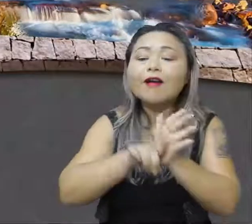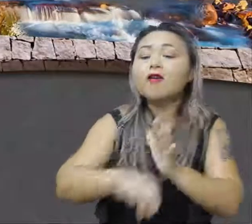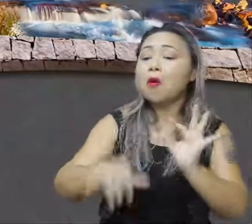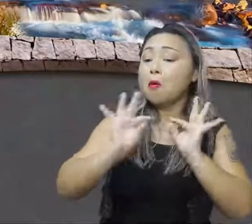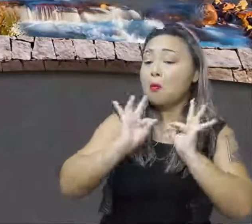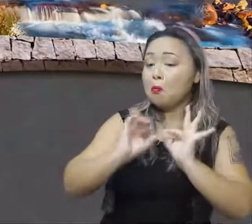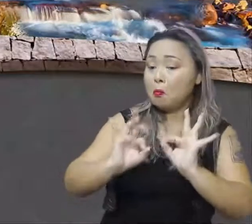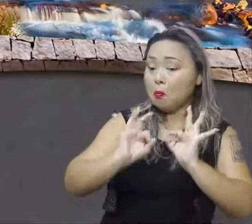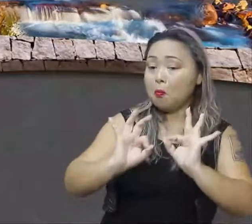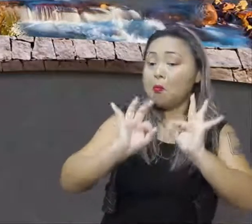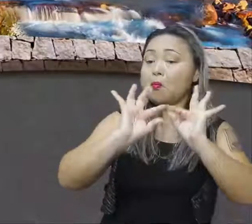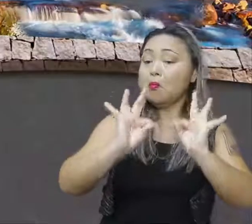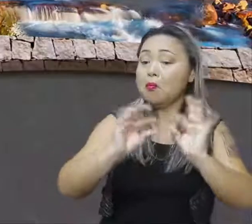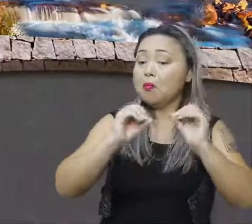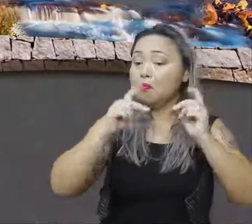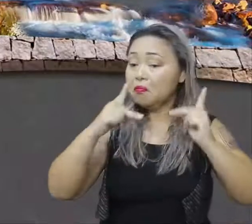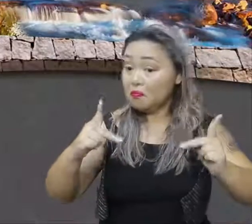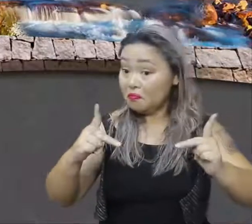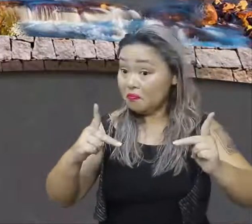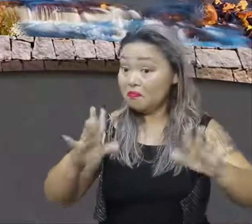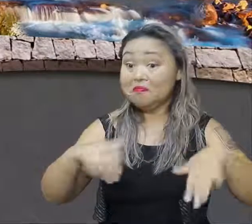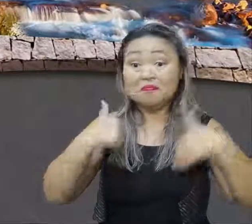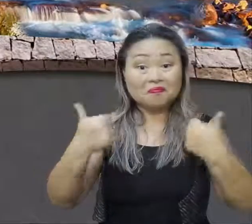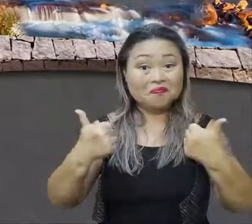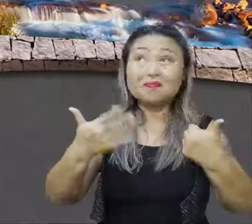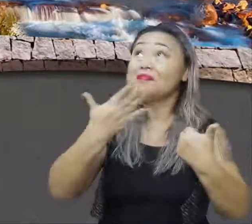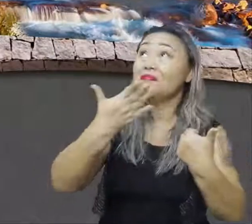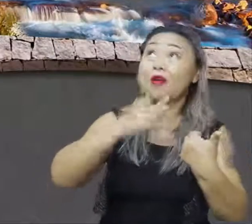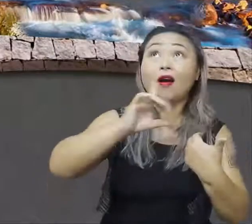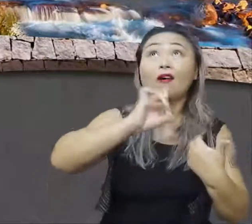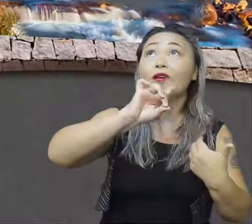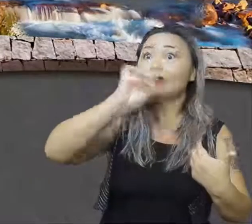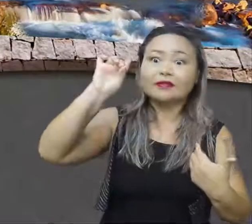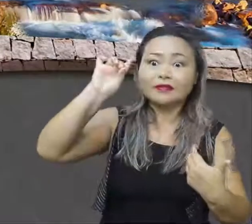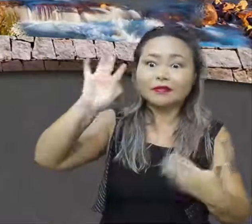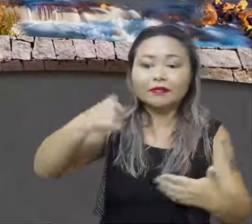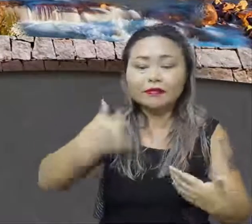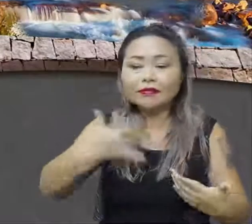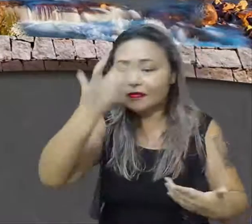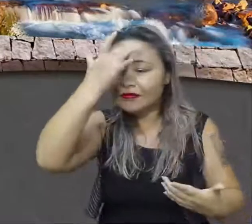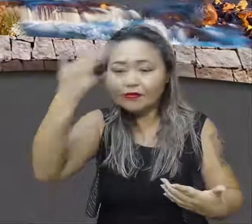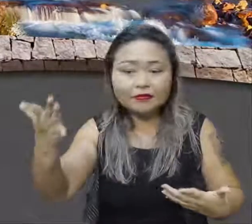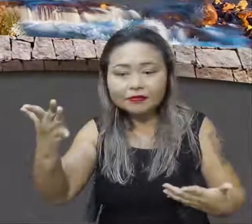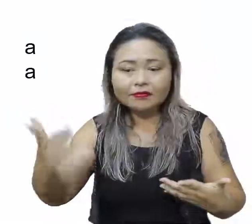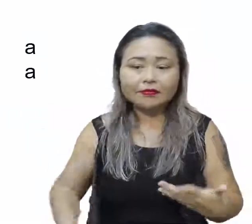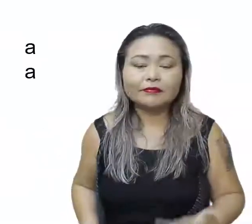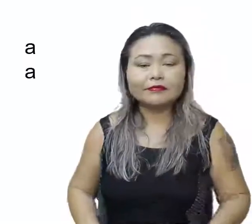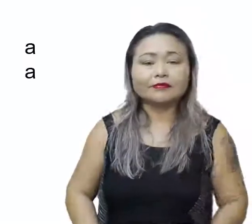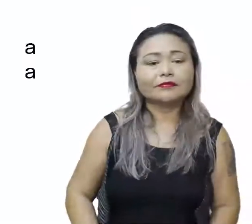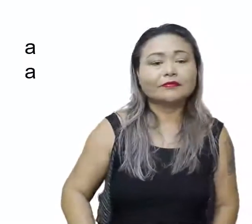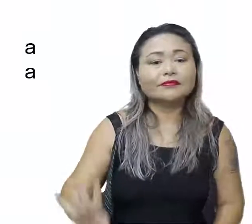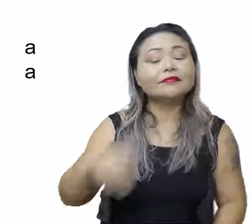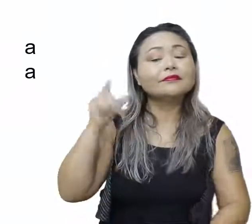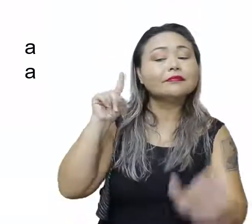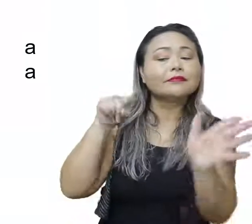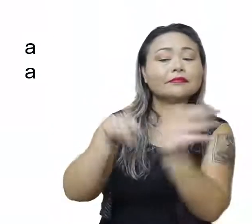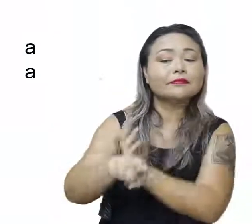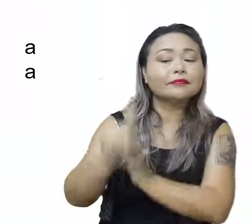top! Ó, Deus! Ó, Deus! Vamos lá! Primeira questãozinha aí, ó!